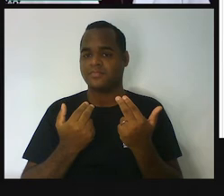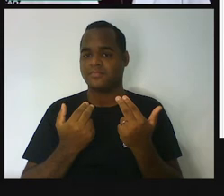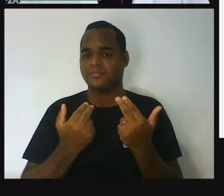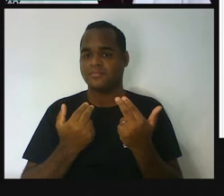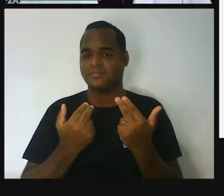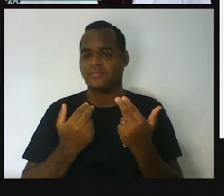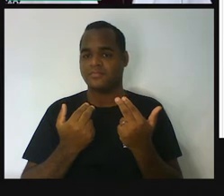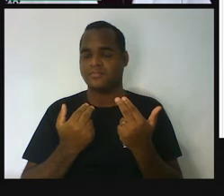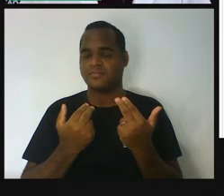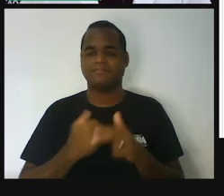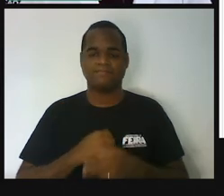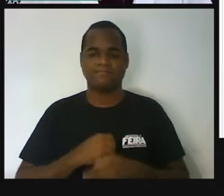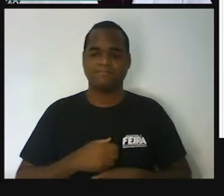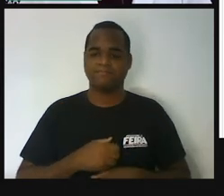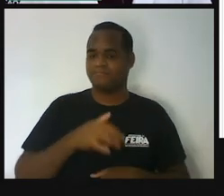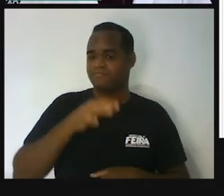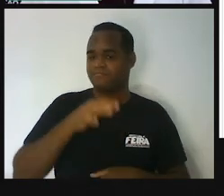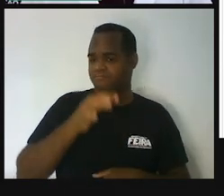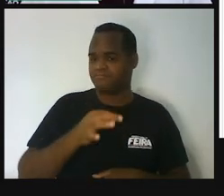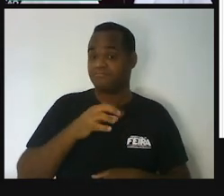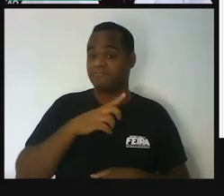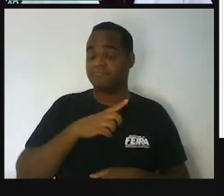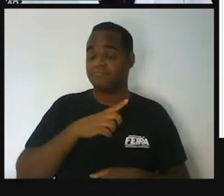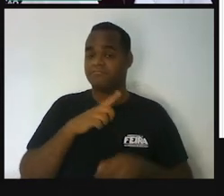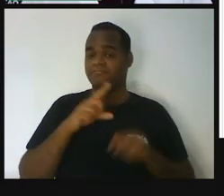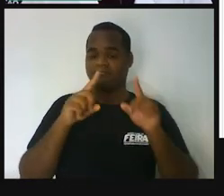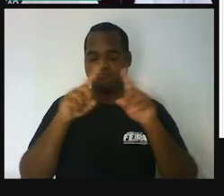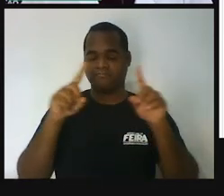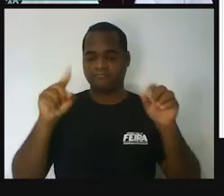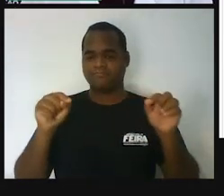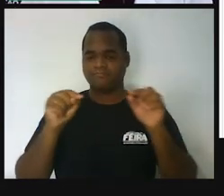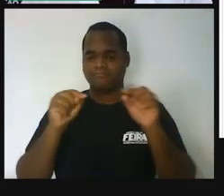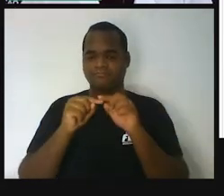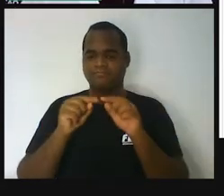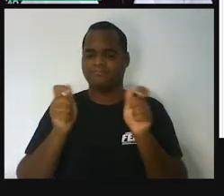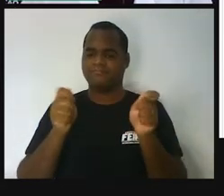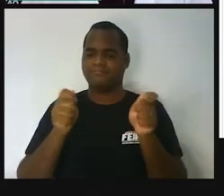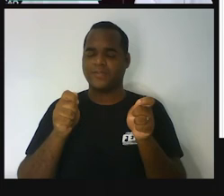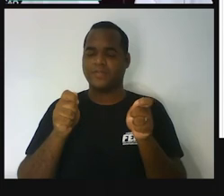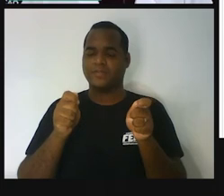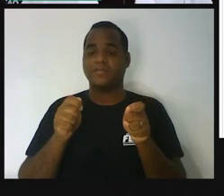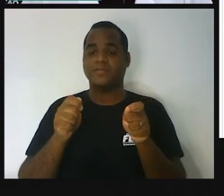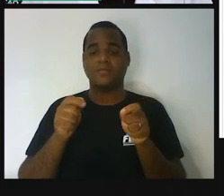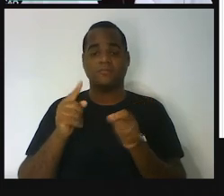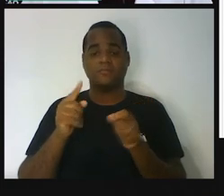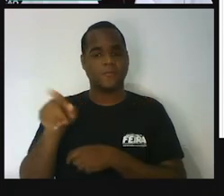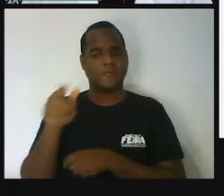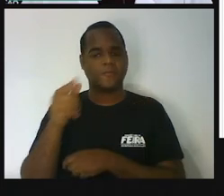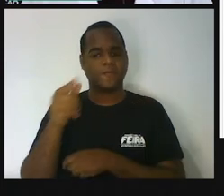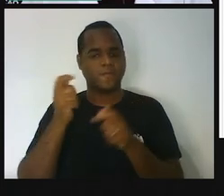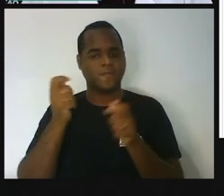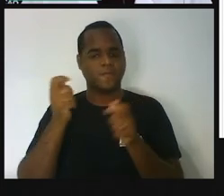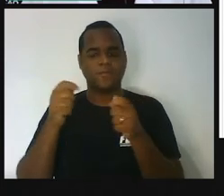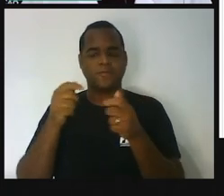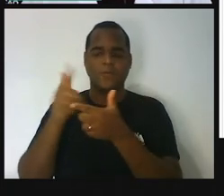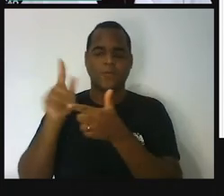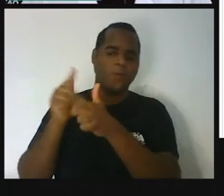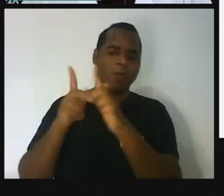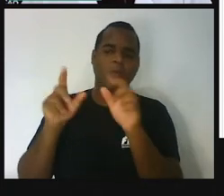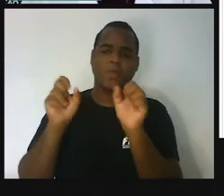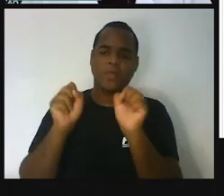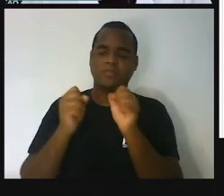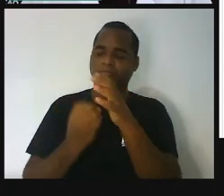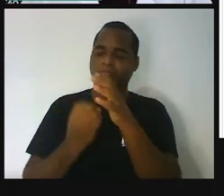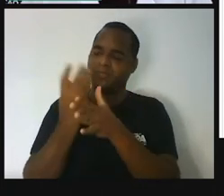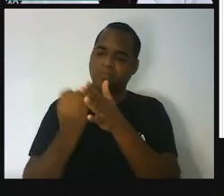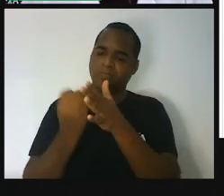Certo? Então, um quadrilátero, né? A gente poderia enxergar outras que aparecem